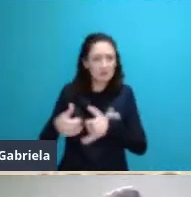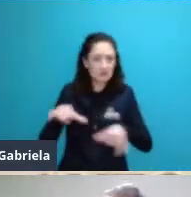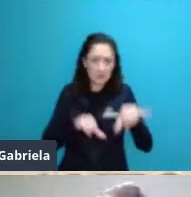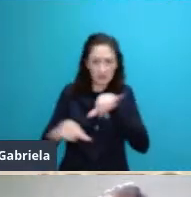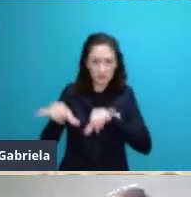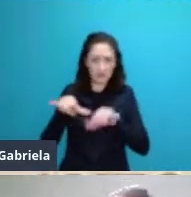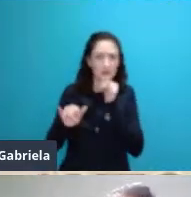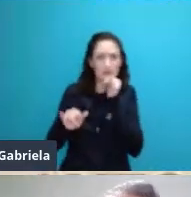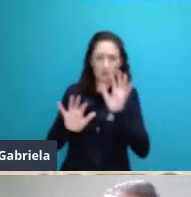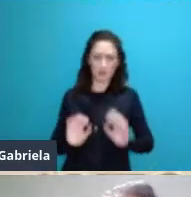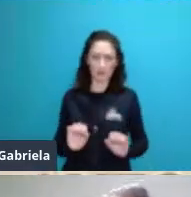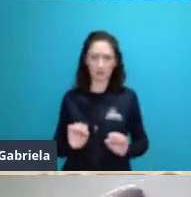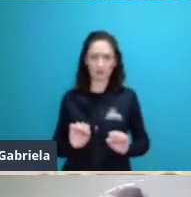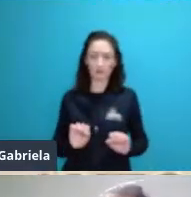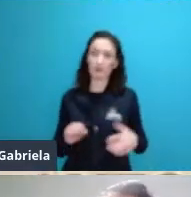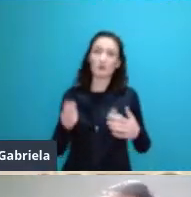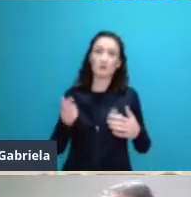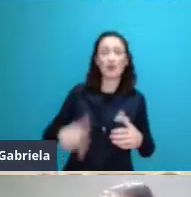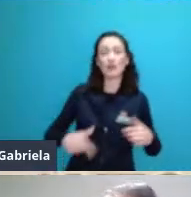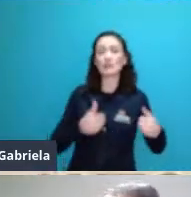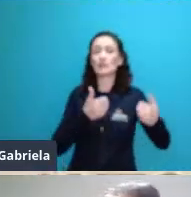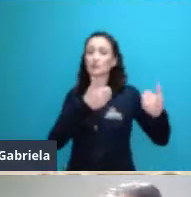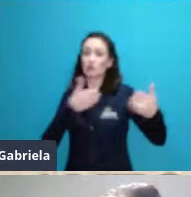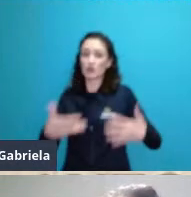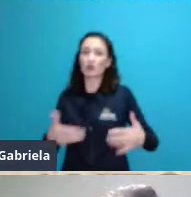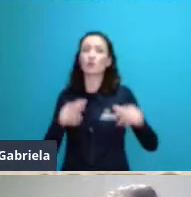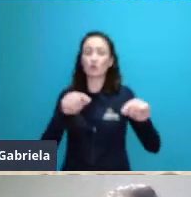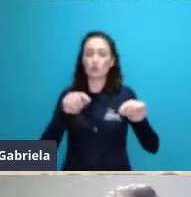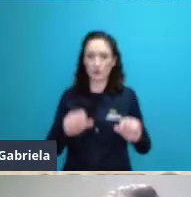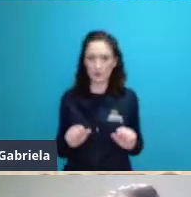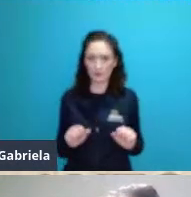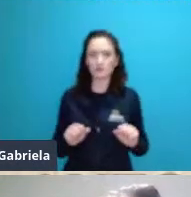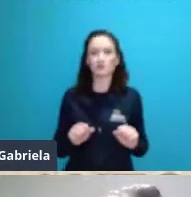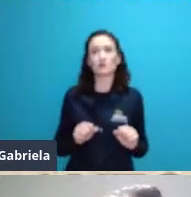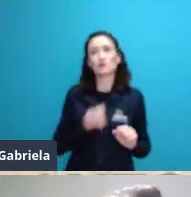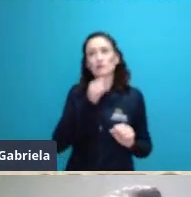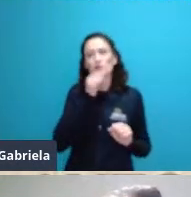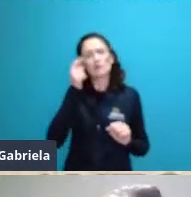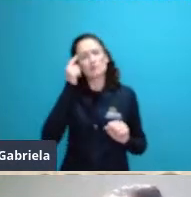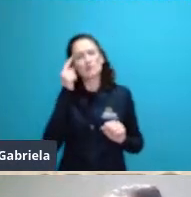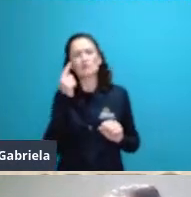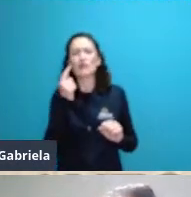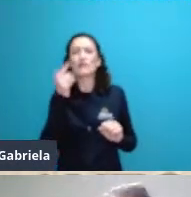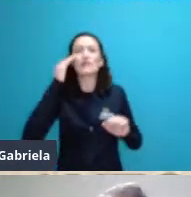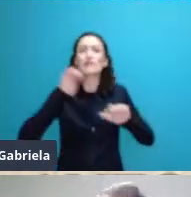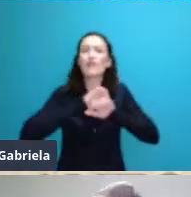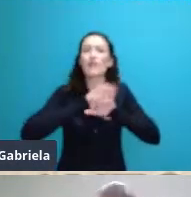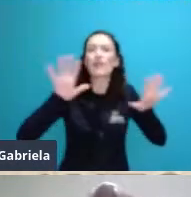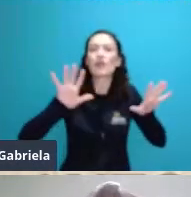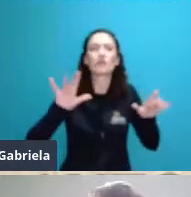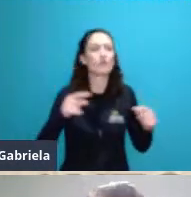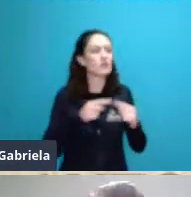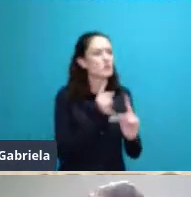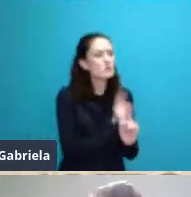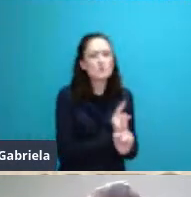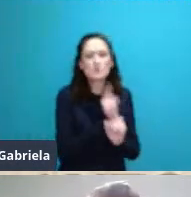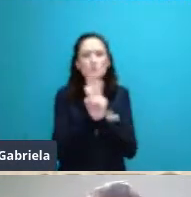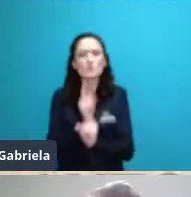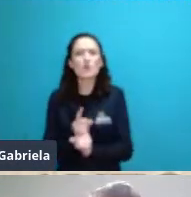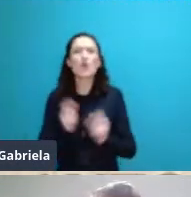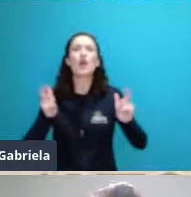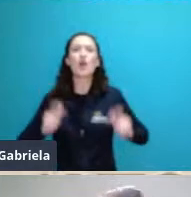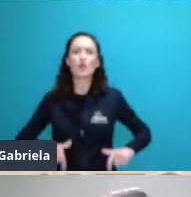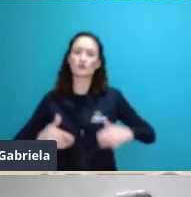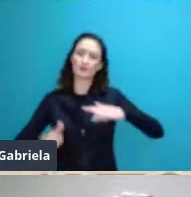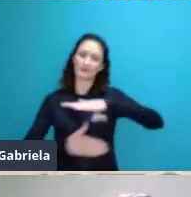problemas ecológicos entre aspas estaria nos ecossistemas justamente porque o ecossistema é uma unidade possível de ser estudado